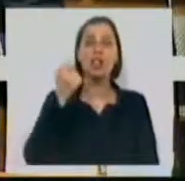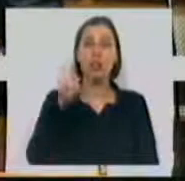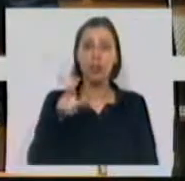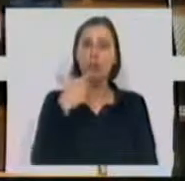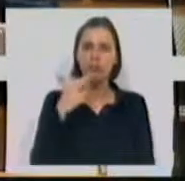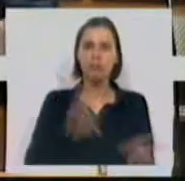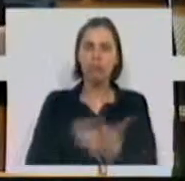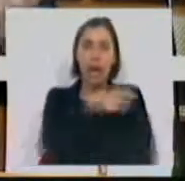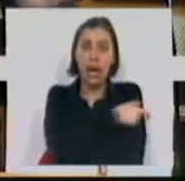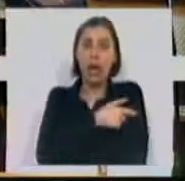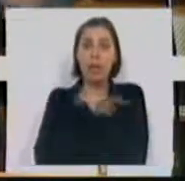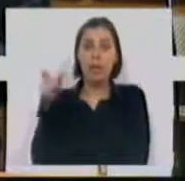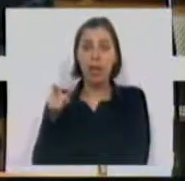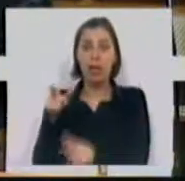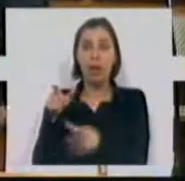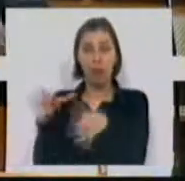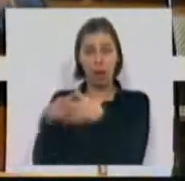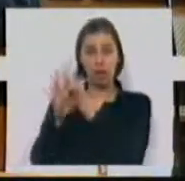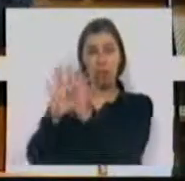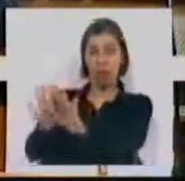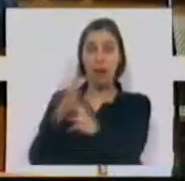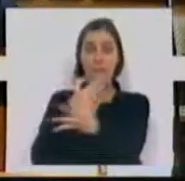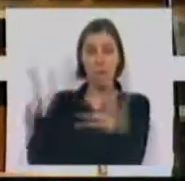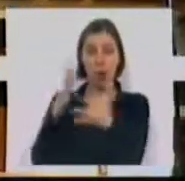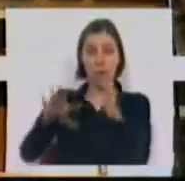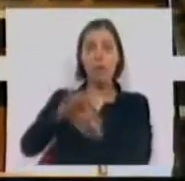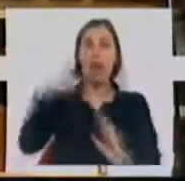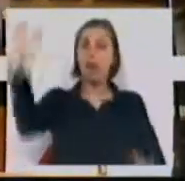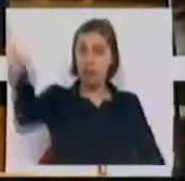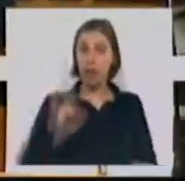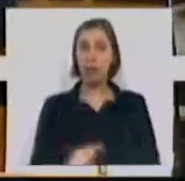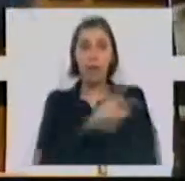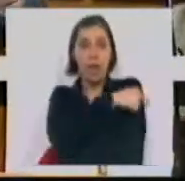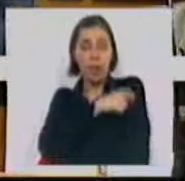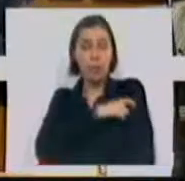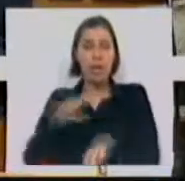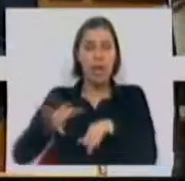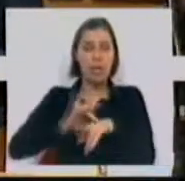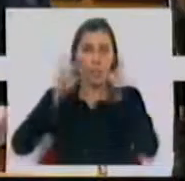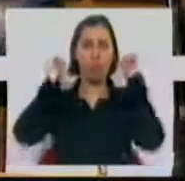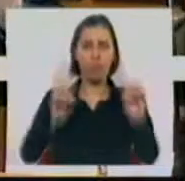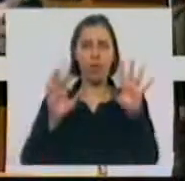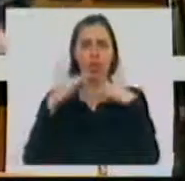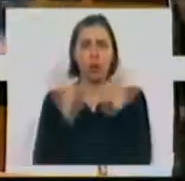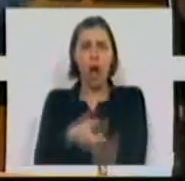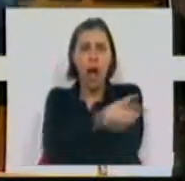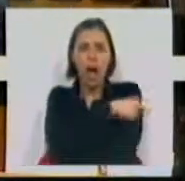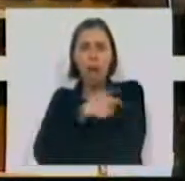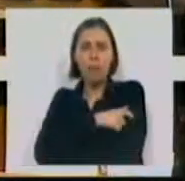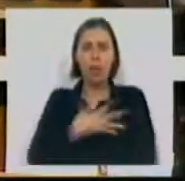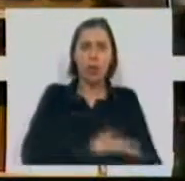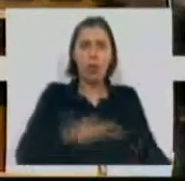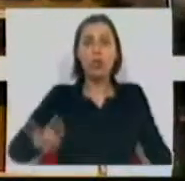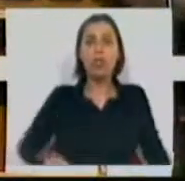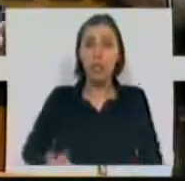Porque ele, de facto, representa essa ala. Representa a maioria de direita. Representa a insensibilidade social. Representa os